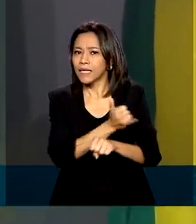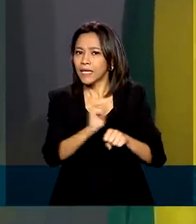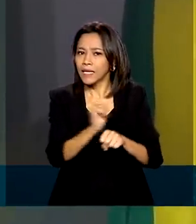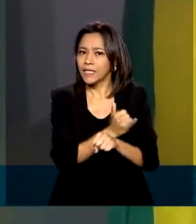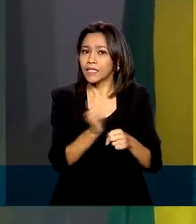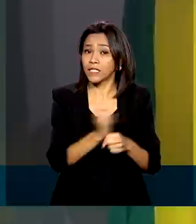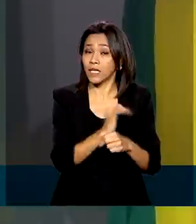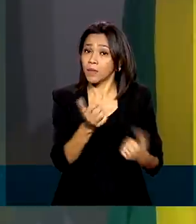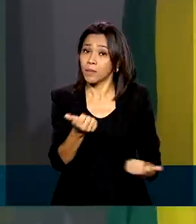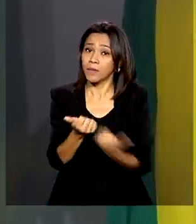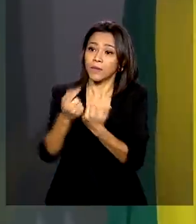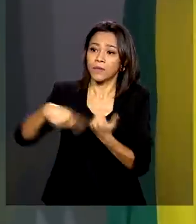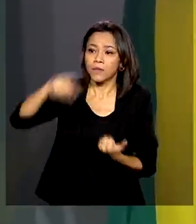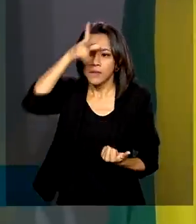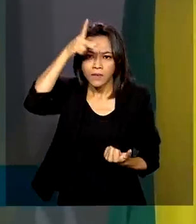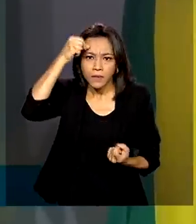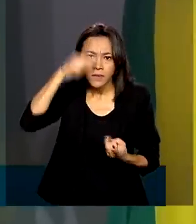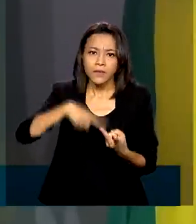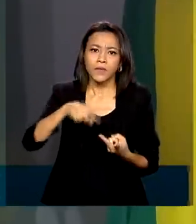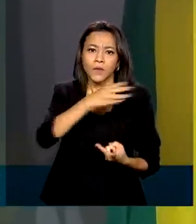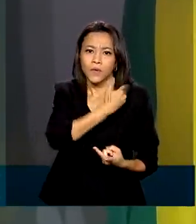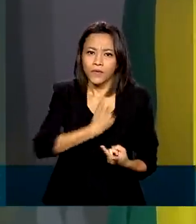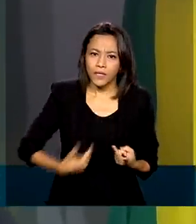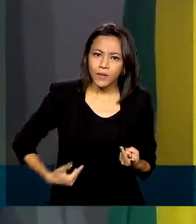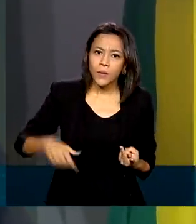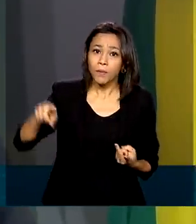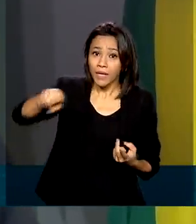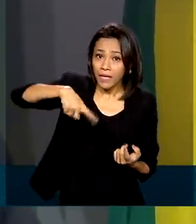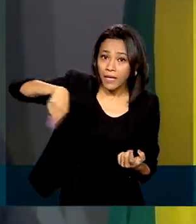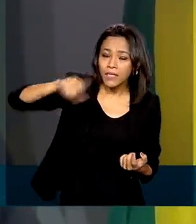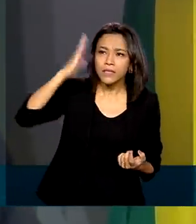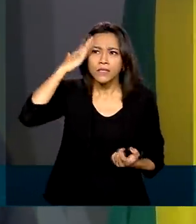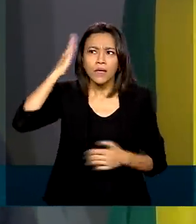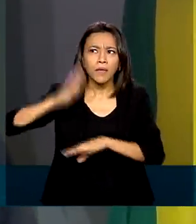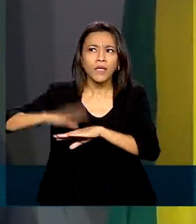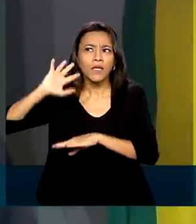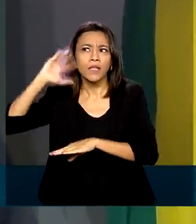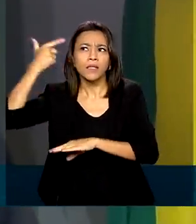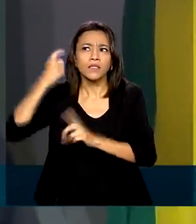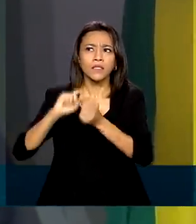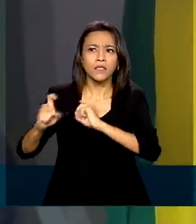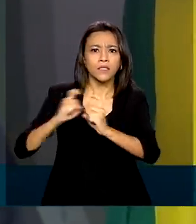governador, ao prefeito, condição de tomar decisões de gestão.